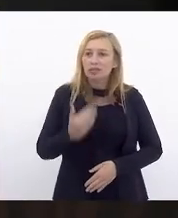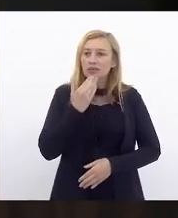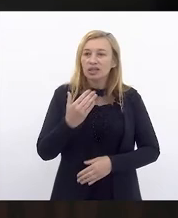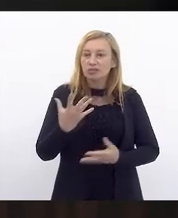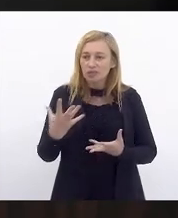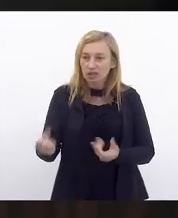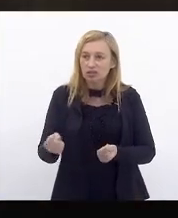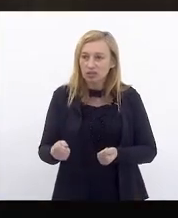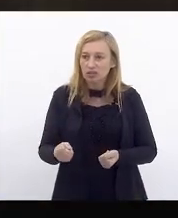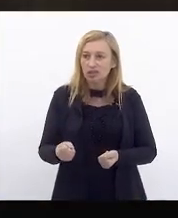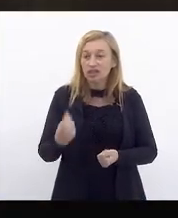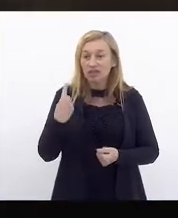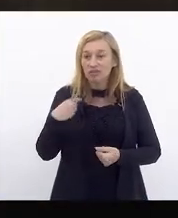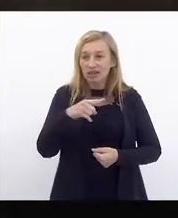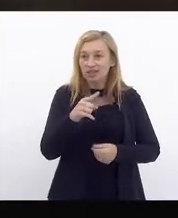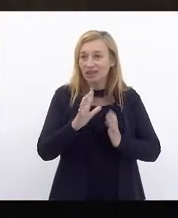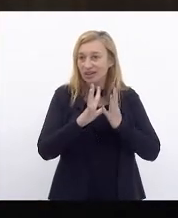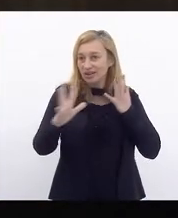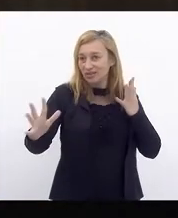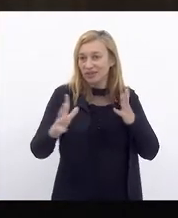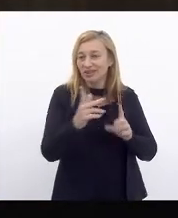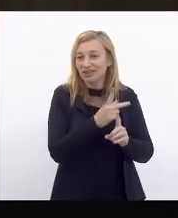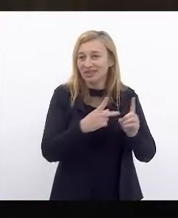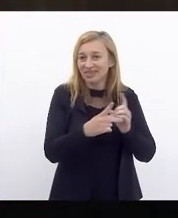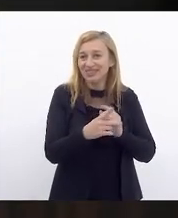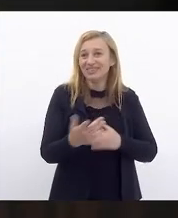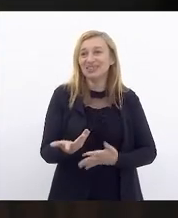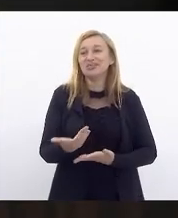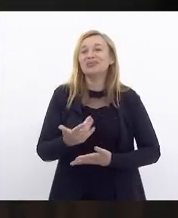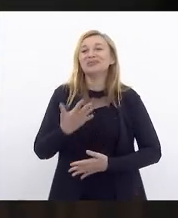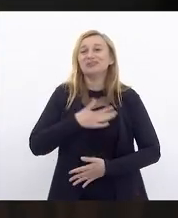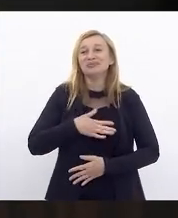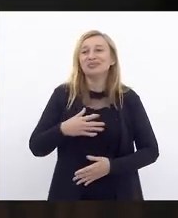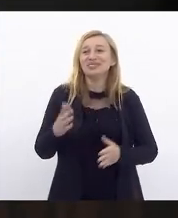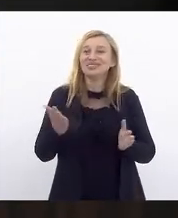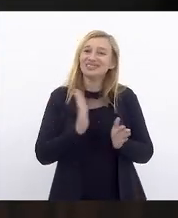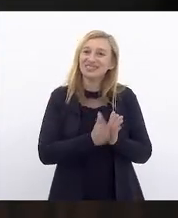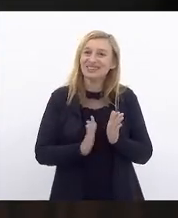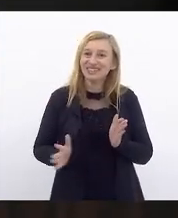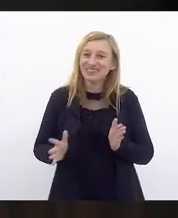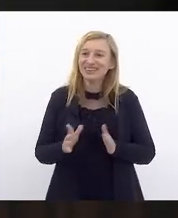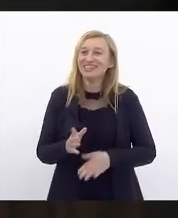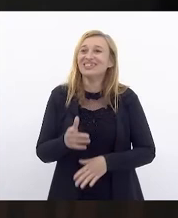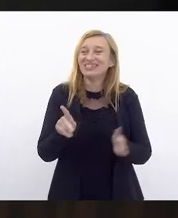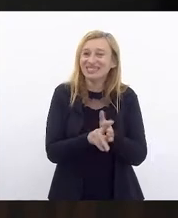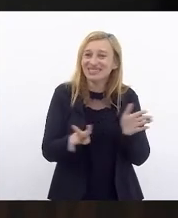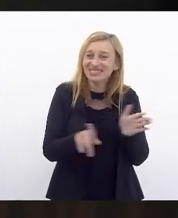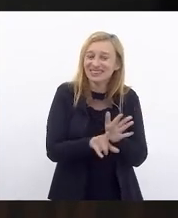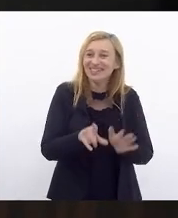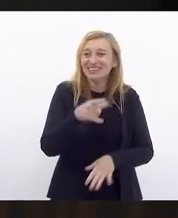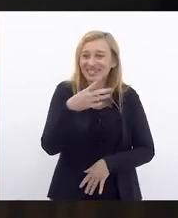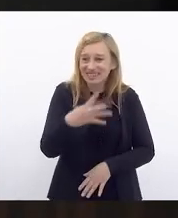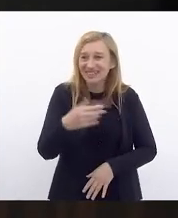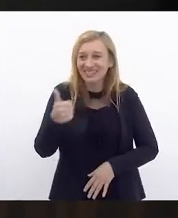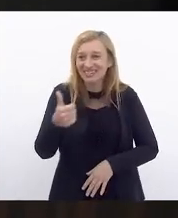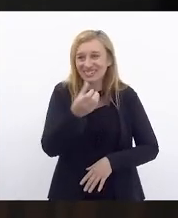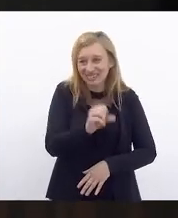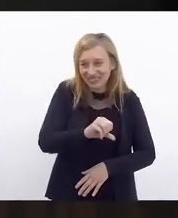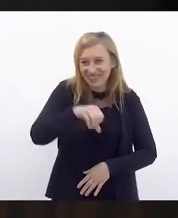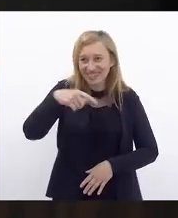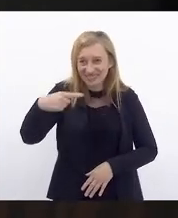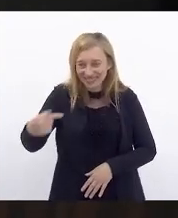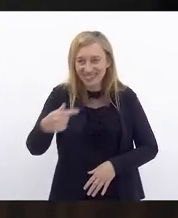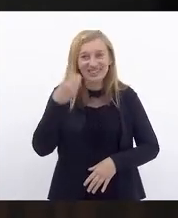excelência. É, talvez ele vá lá na filha da providência, que também gosta de um... Requerimento de inclusão na ordem do dia, projeto de lei 4197, deputada